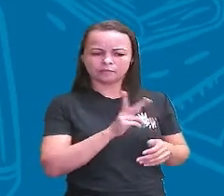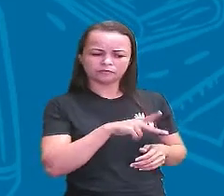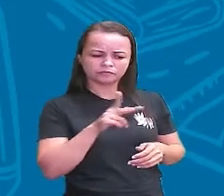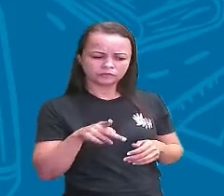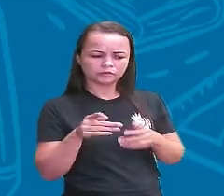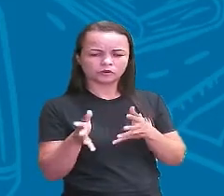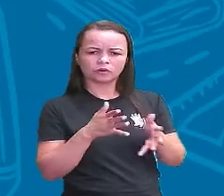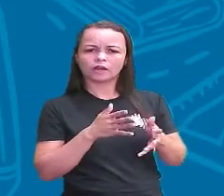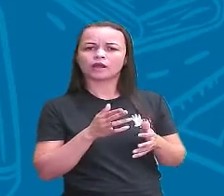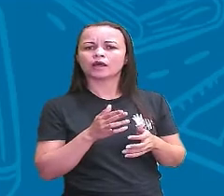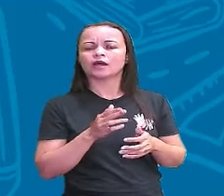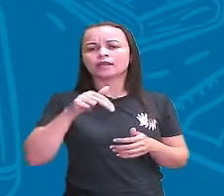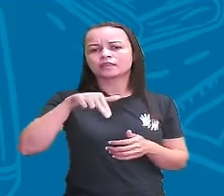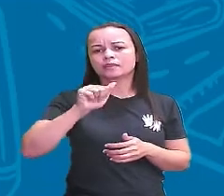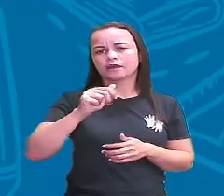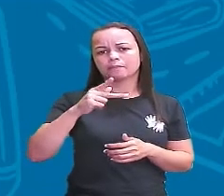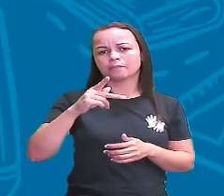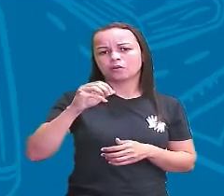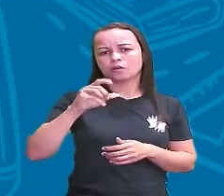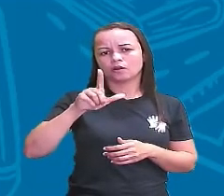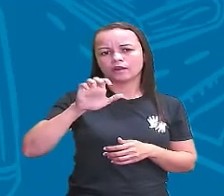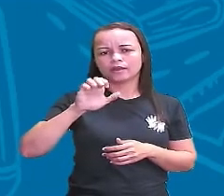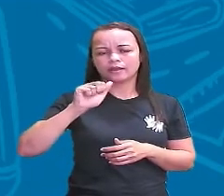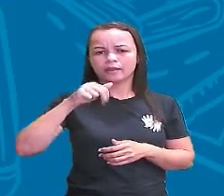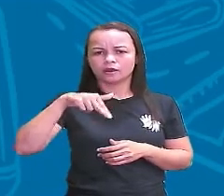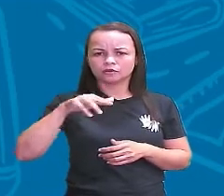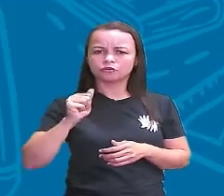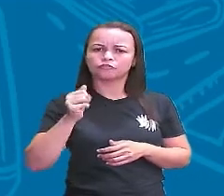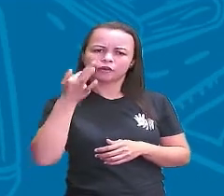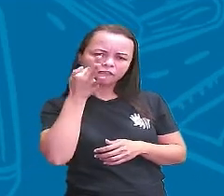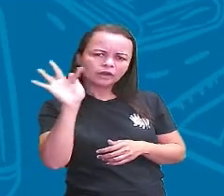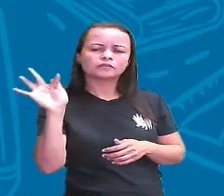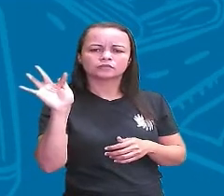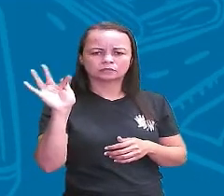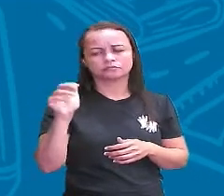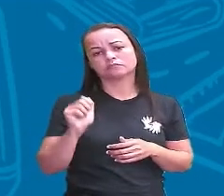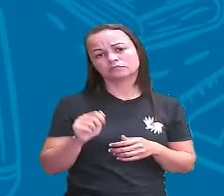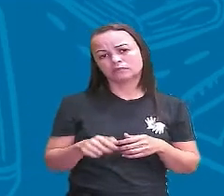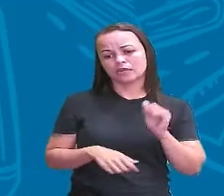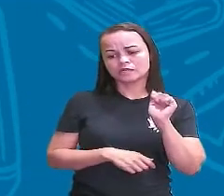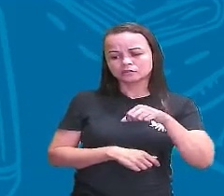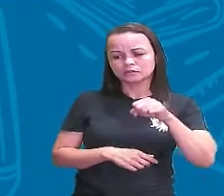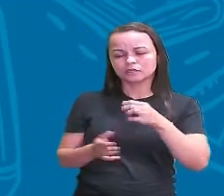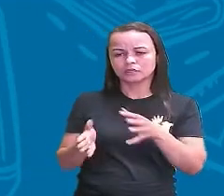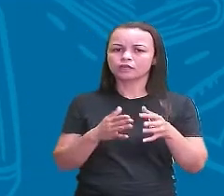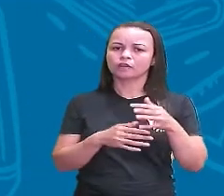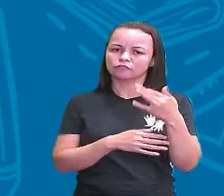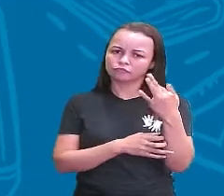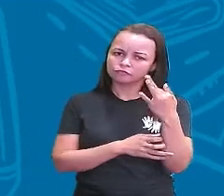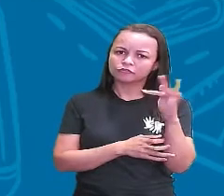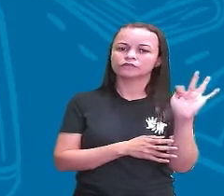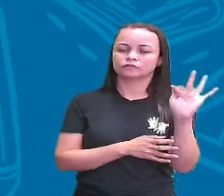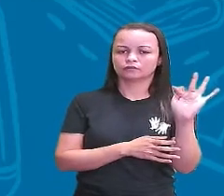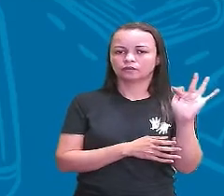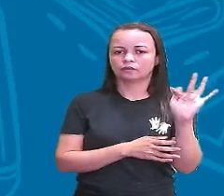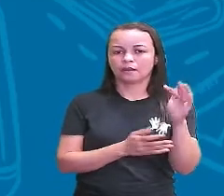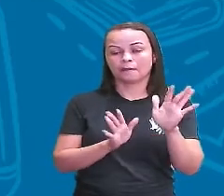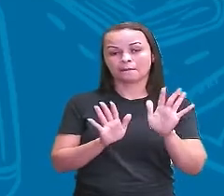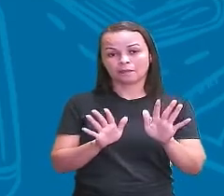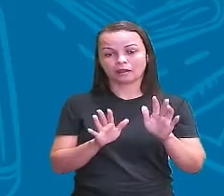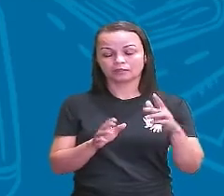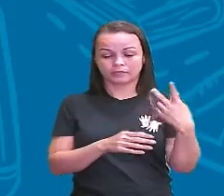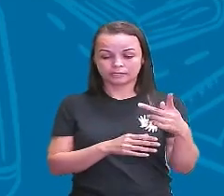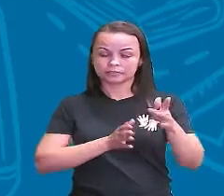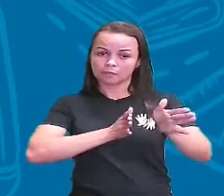França e eu digo a vocês, sim, ele foi francês o período Napoleônico, ele está